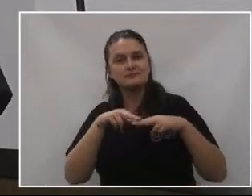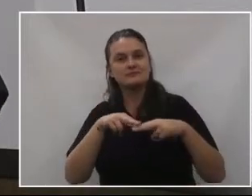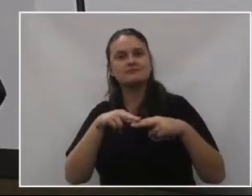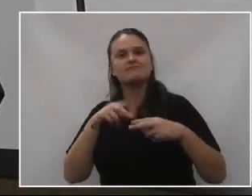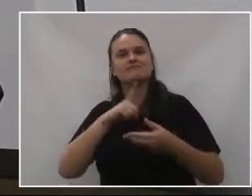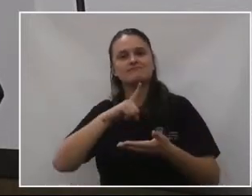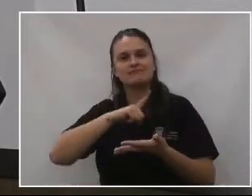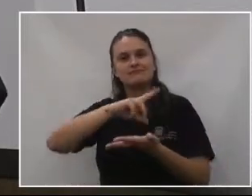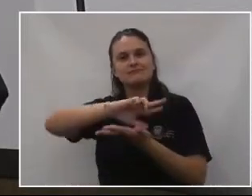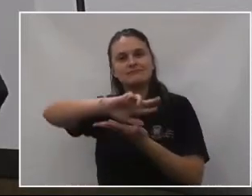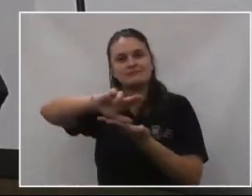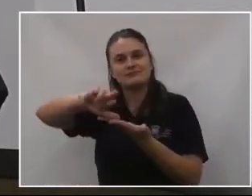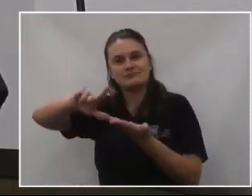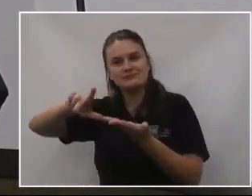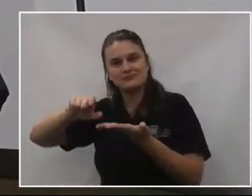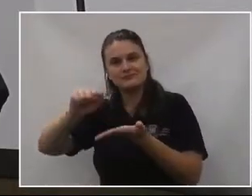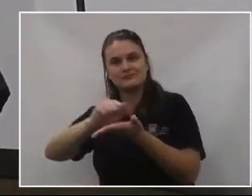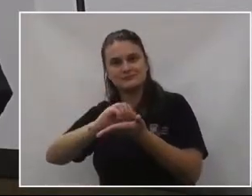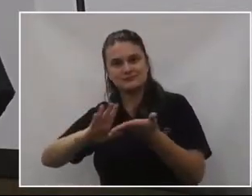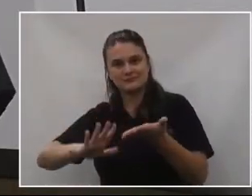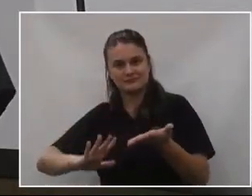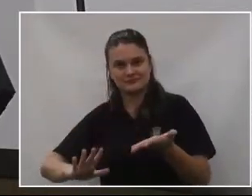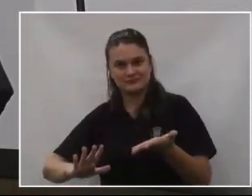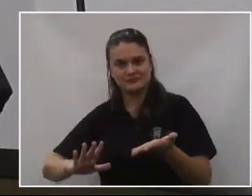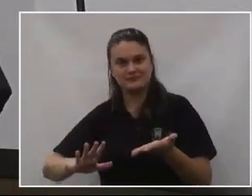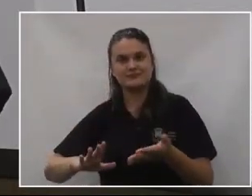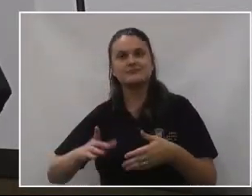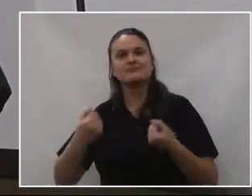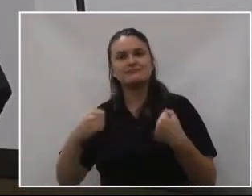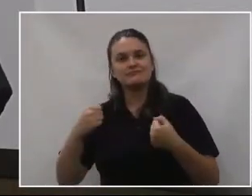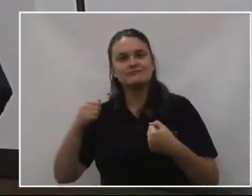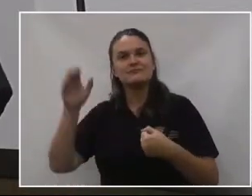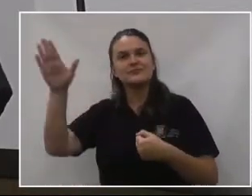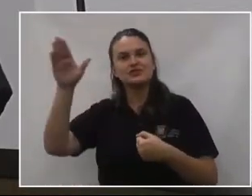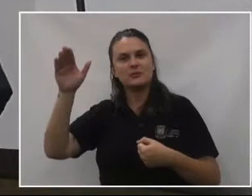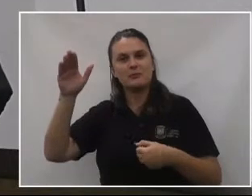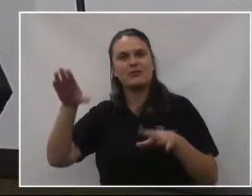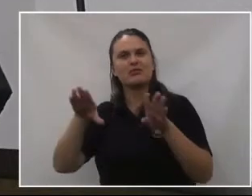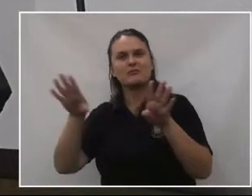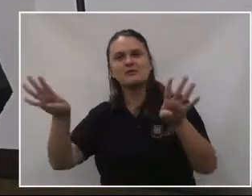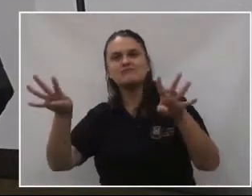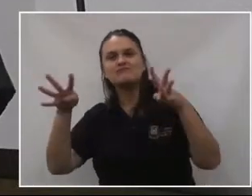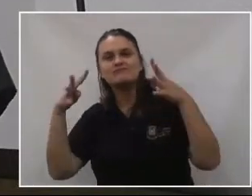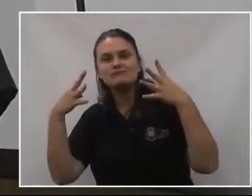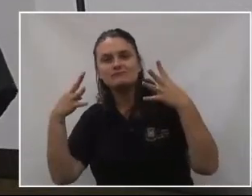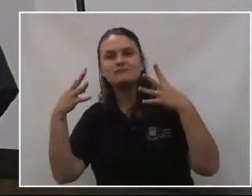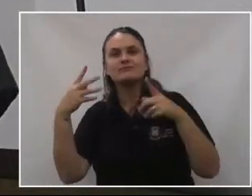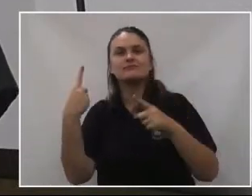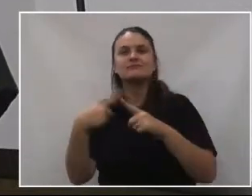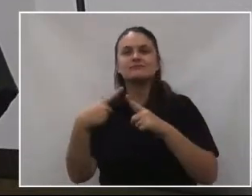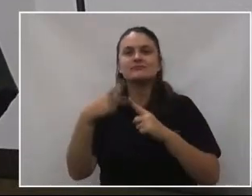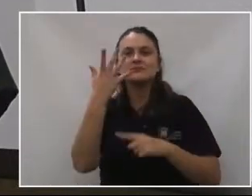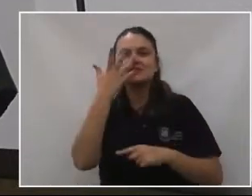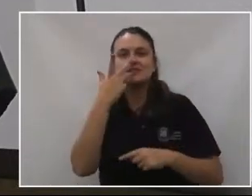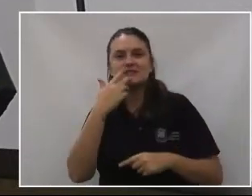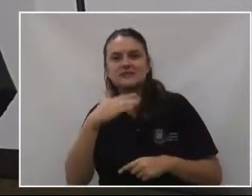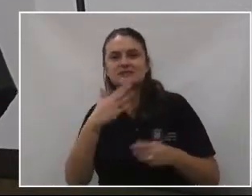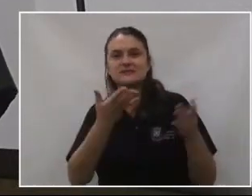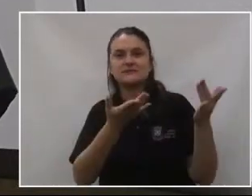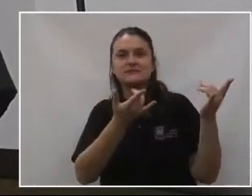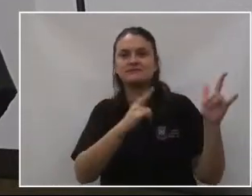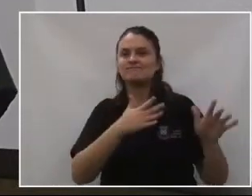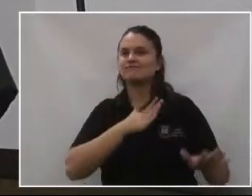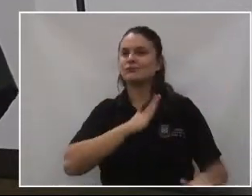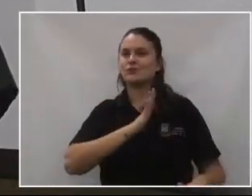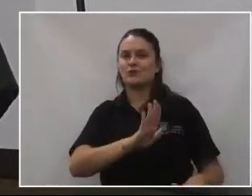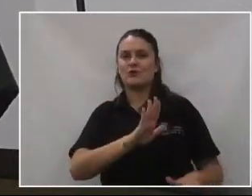variadas atividades. E tem que chamar a atenção das crianças, porque as crianças e os adolescentes, eles